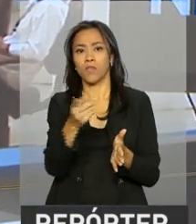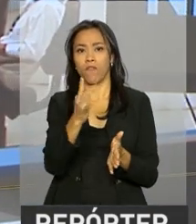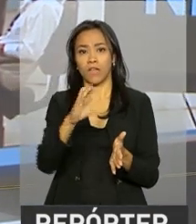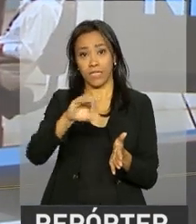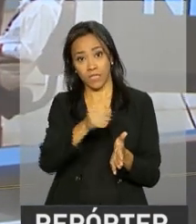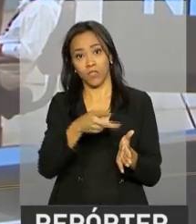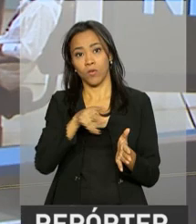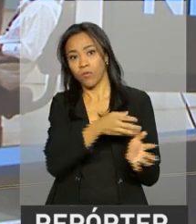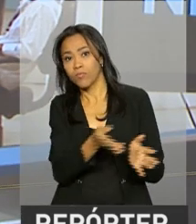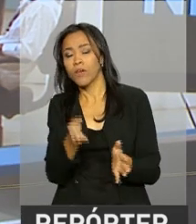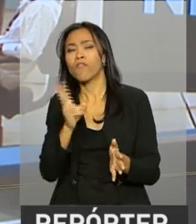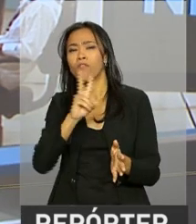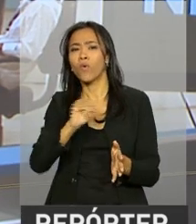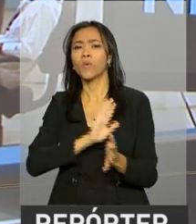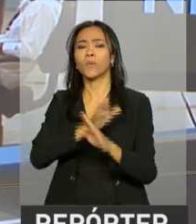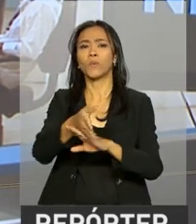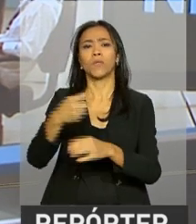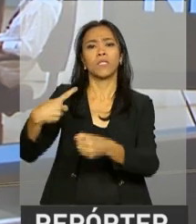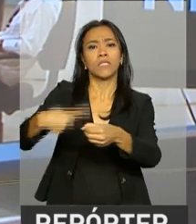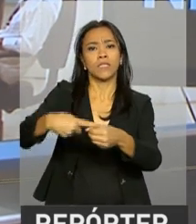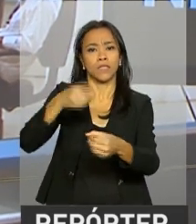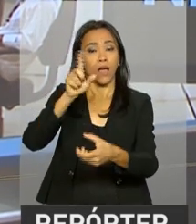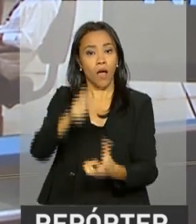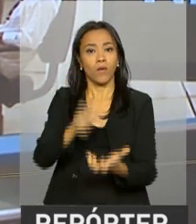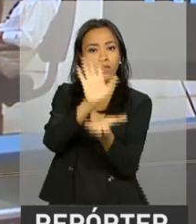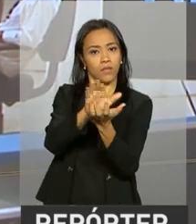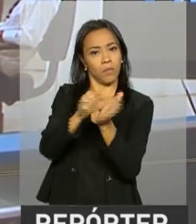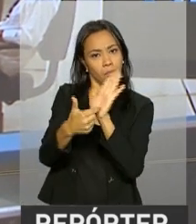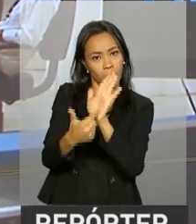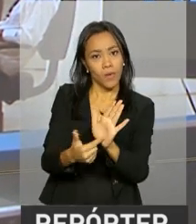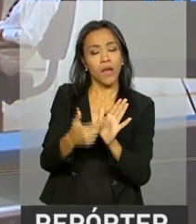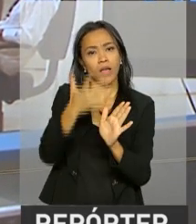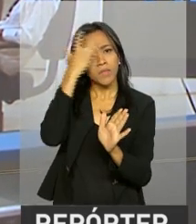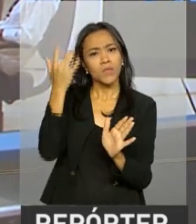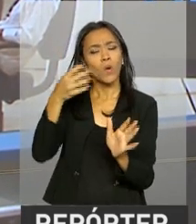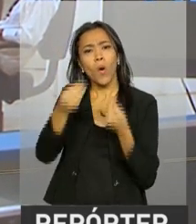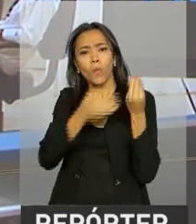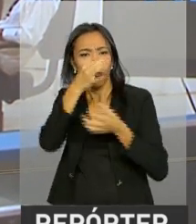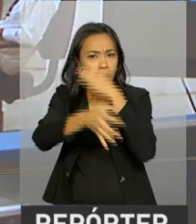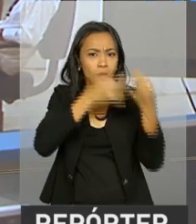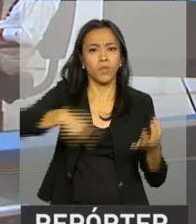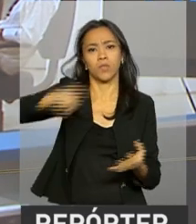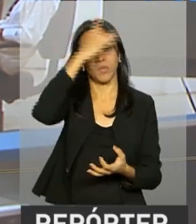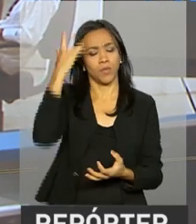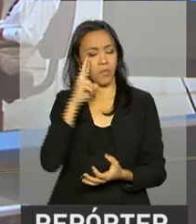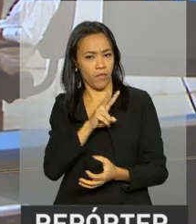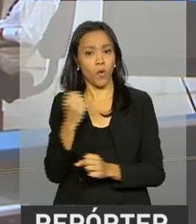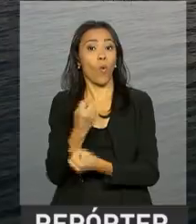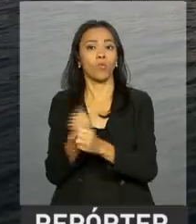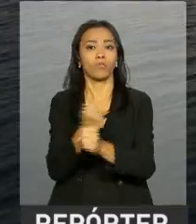foi ao interior de Pernambuco para mostrar a expectativa dos moradores e o andamento das obras que estão sendo feitas.